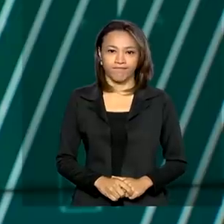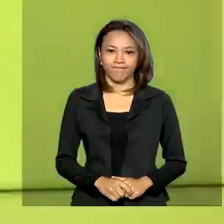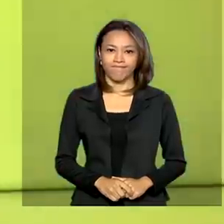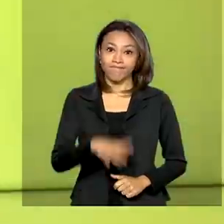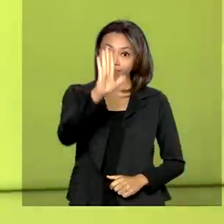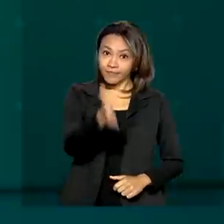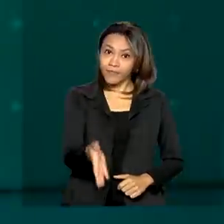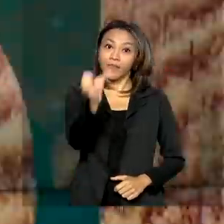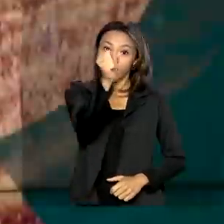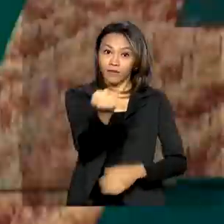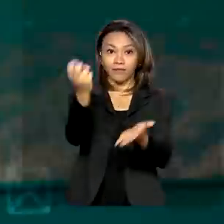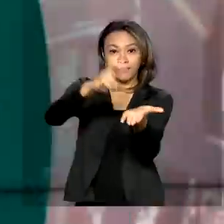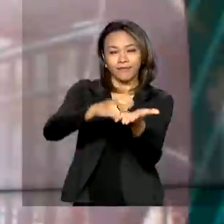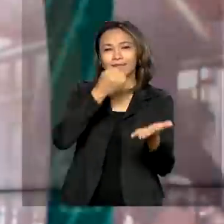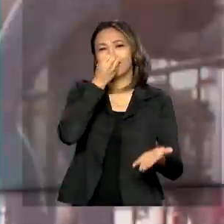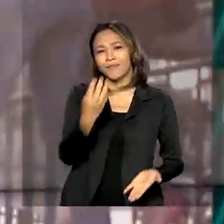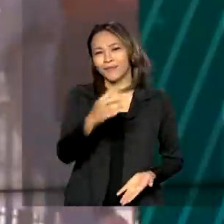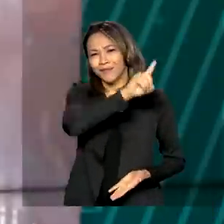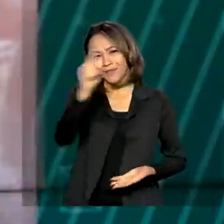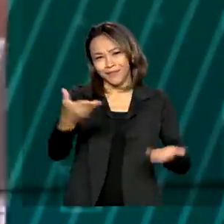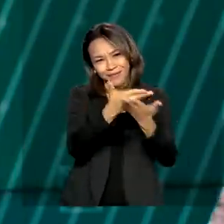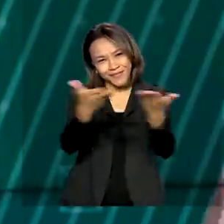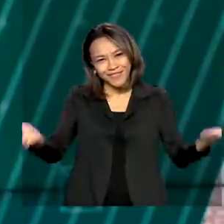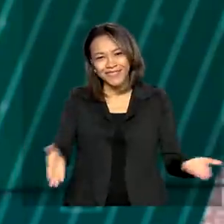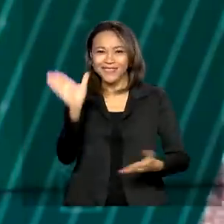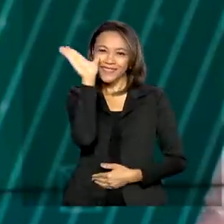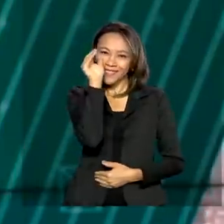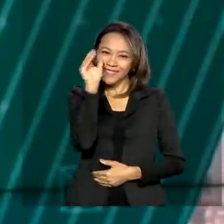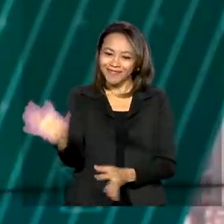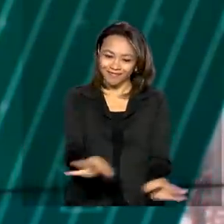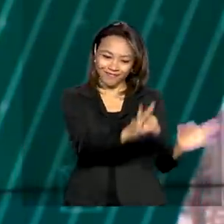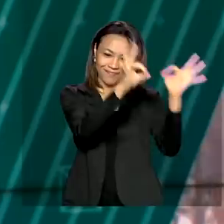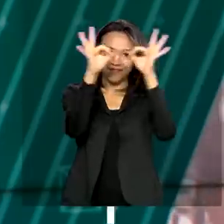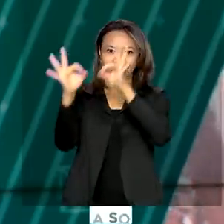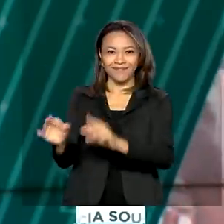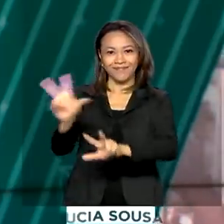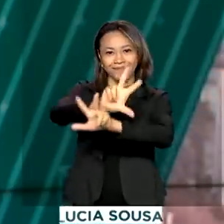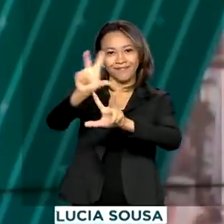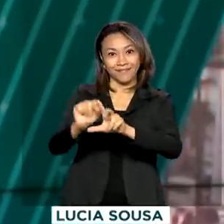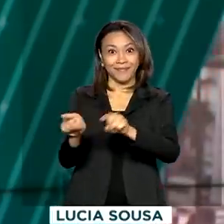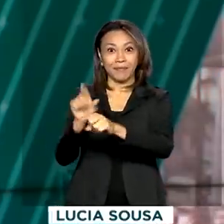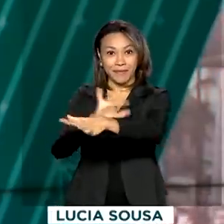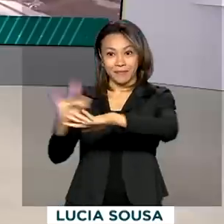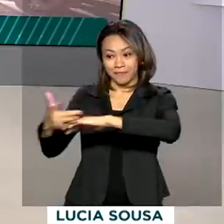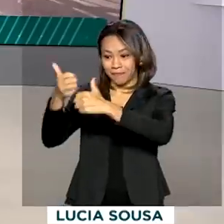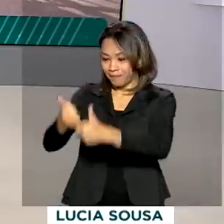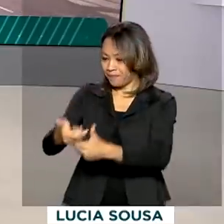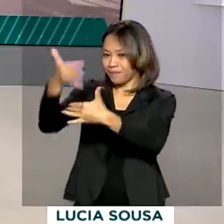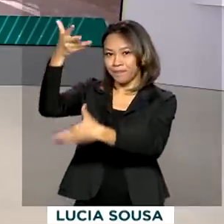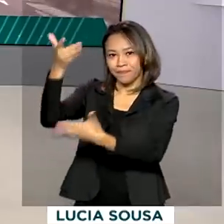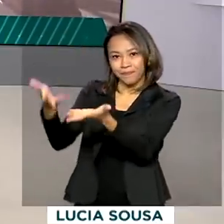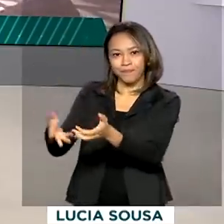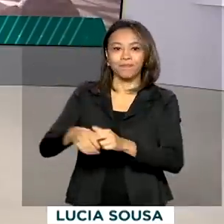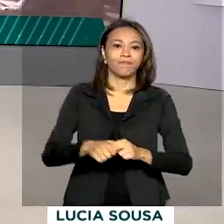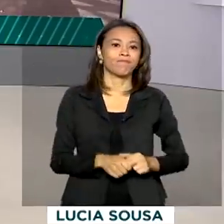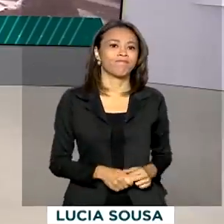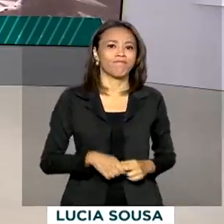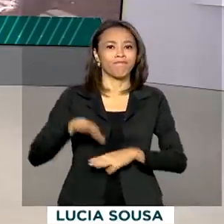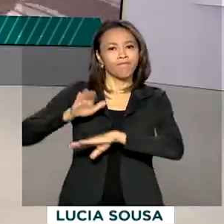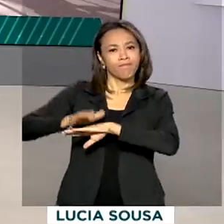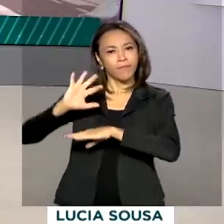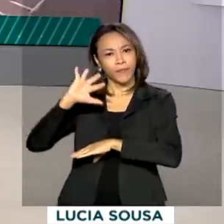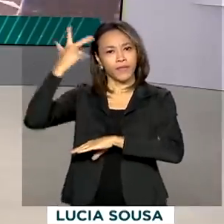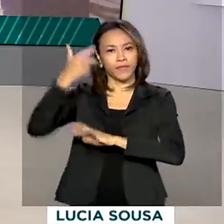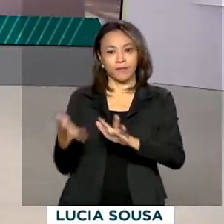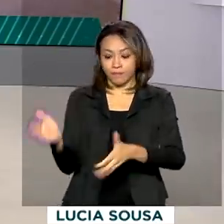São oito horas. Bom dia para você que nos acompanha ao vivo pela TV Brasil e redes sociais. Uma decisão da Anvisa